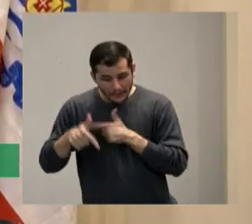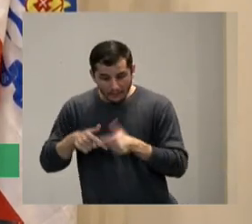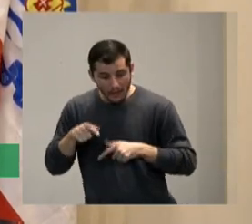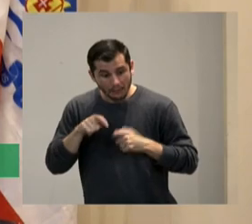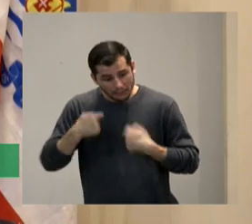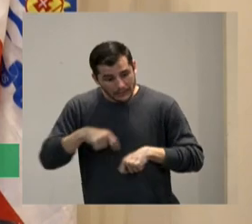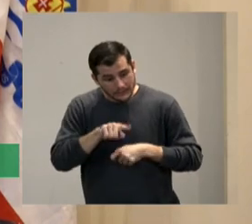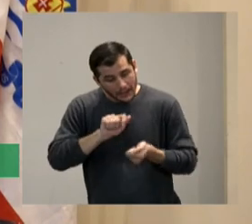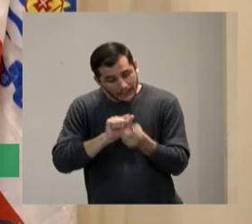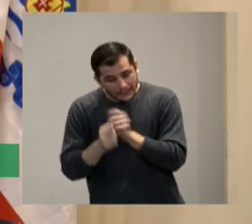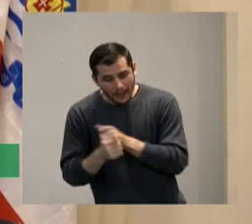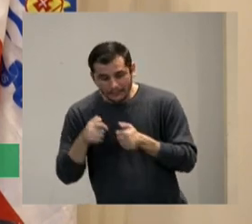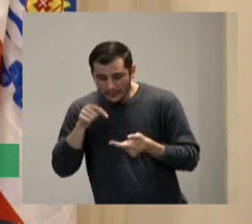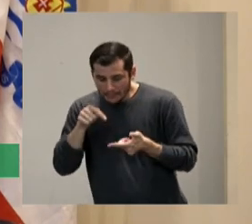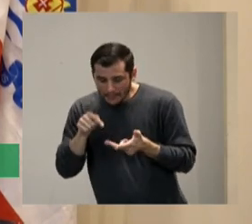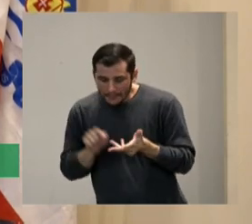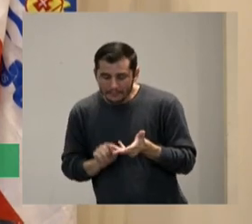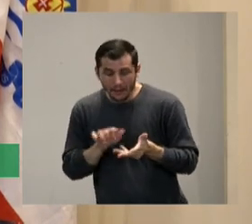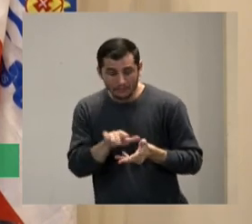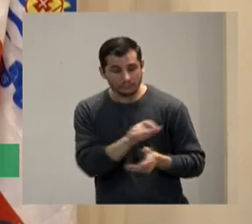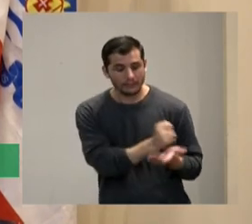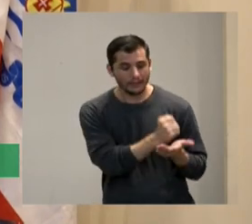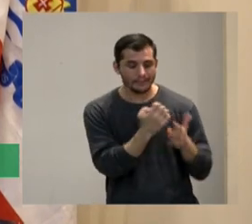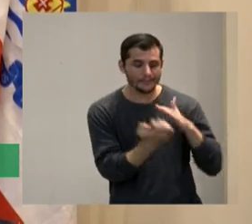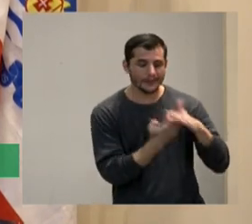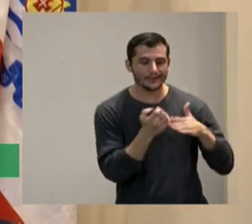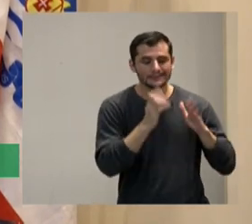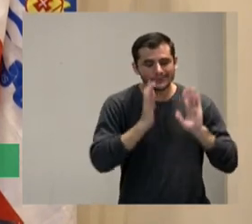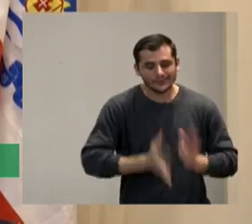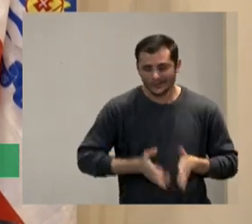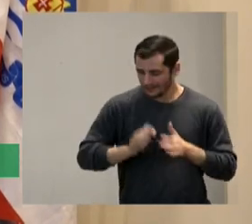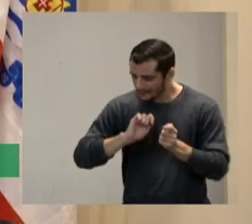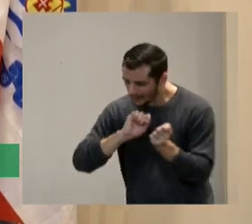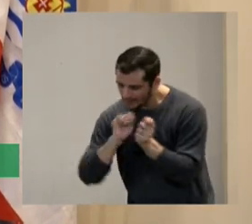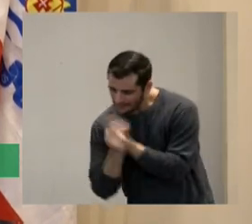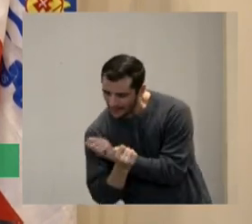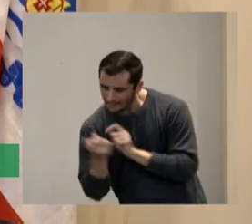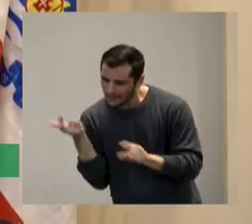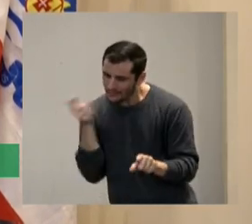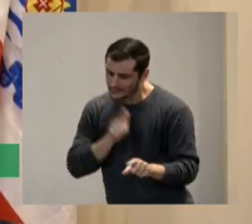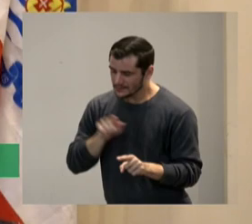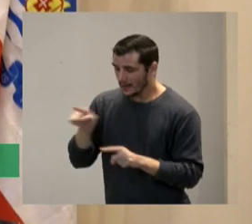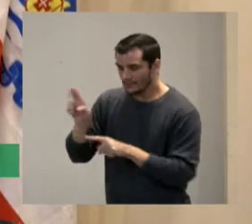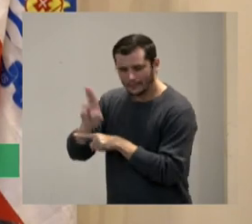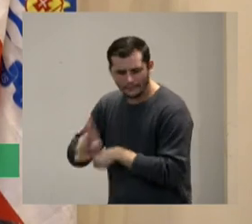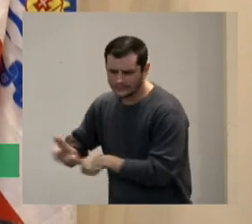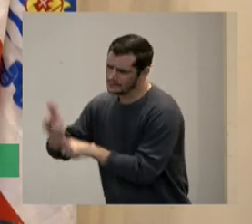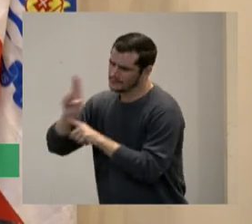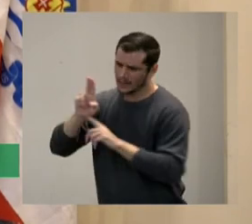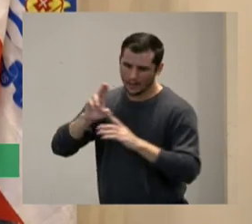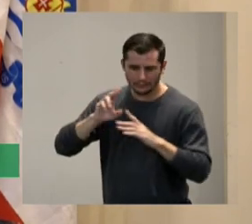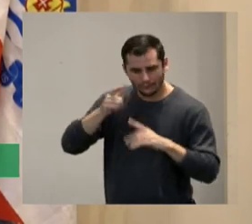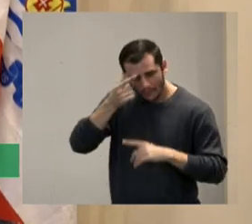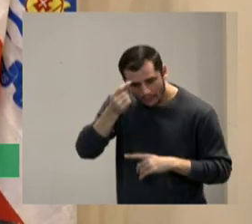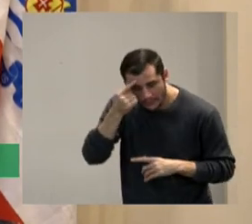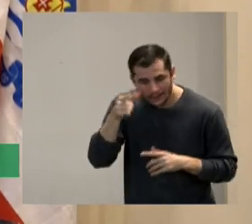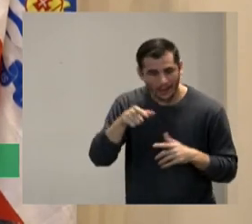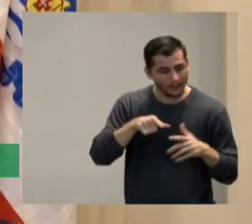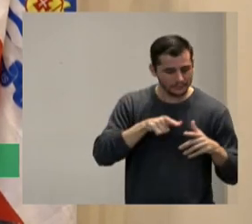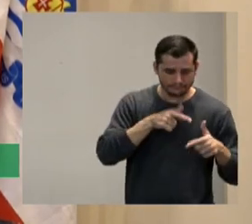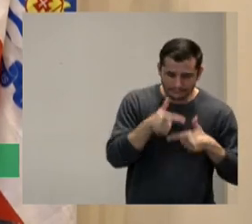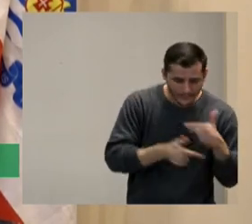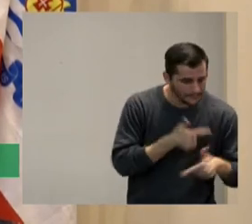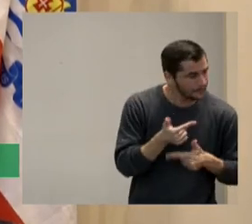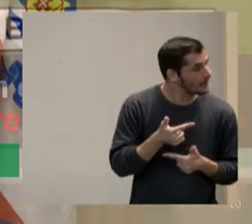na empresa ela vai te dando ou na escola ou na universidade a hora que a gente chegar nisso aqui esse tem que ser o nosso alvo porque se não